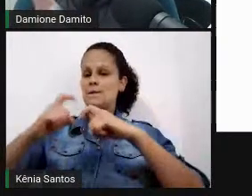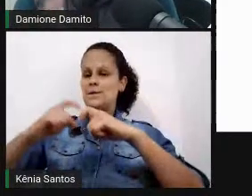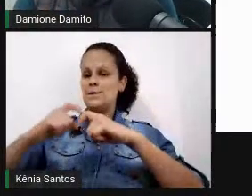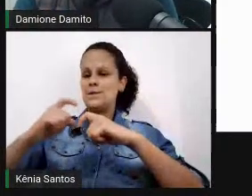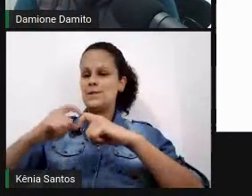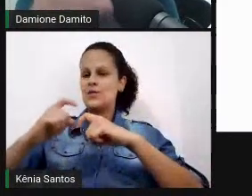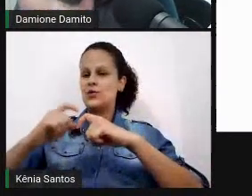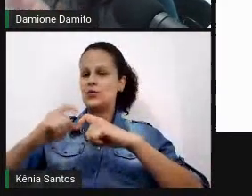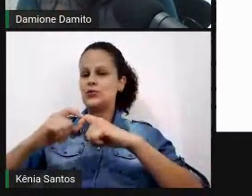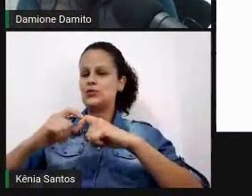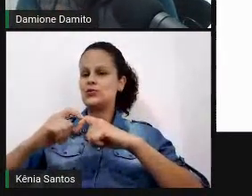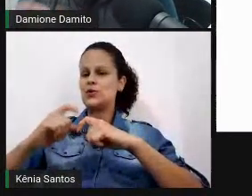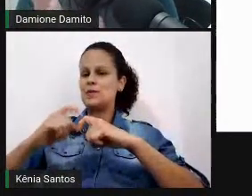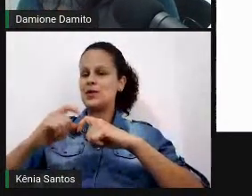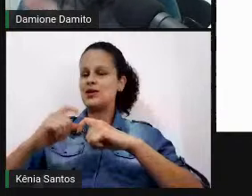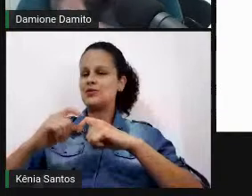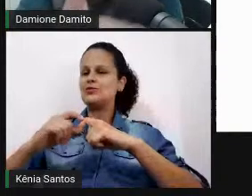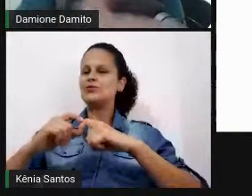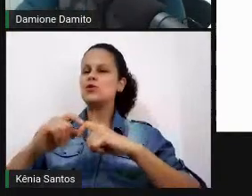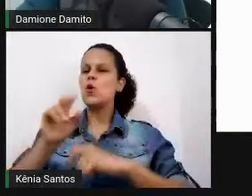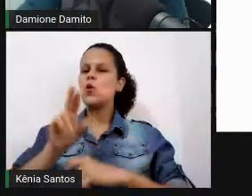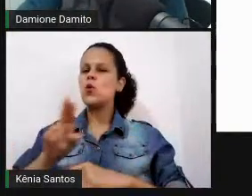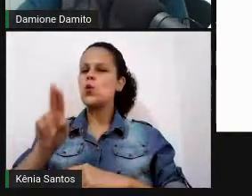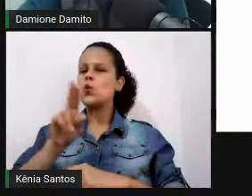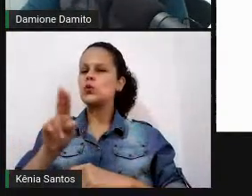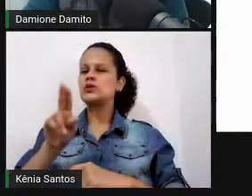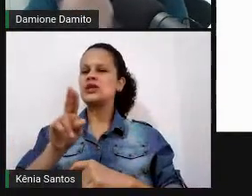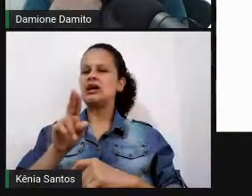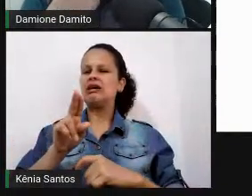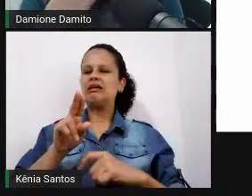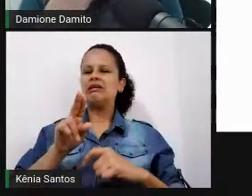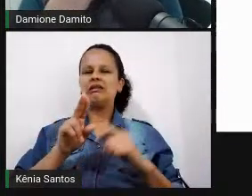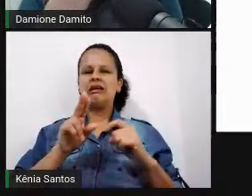técnicas e metodologias que já são superadas